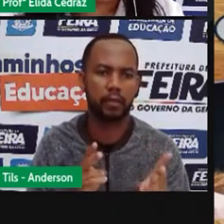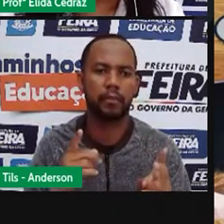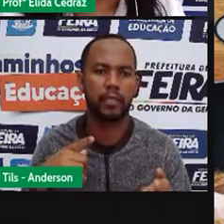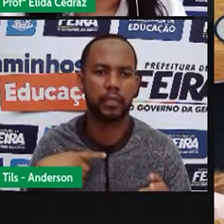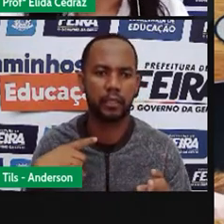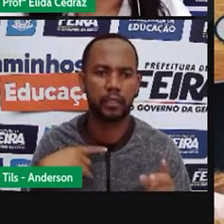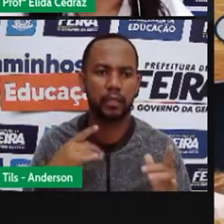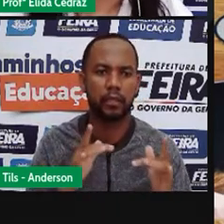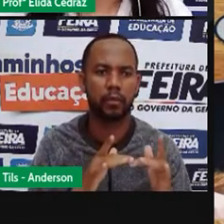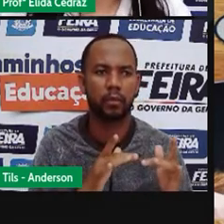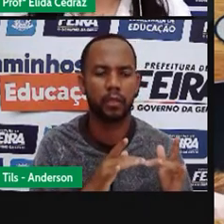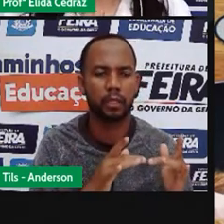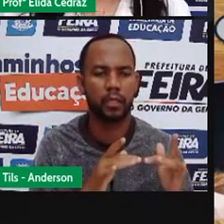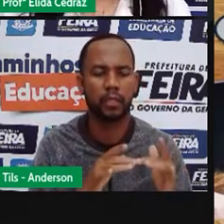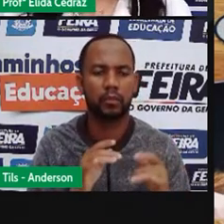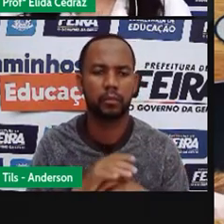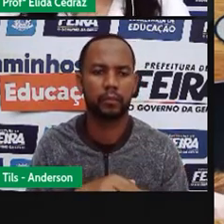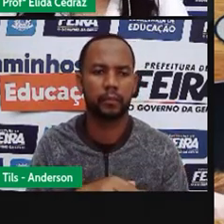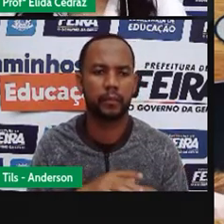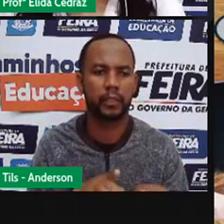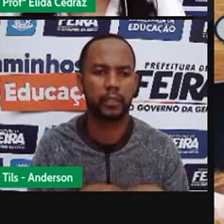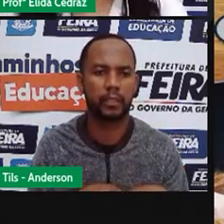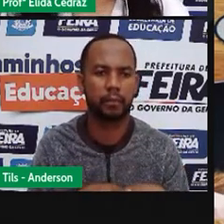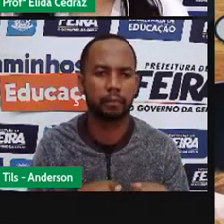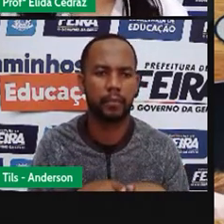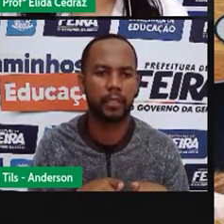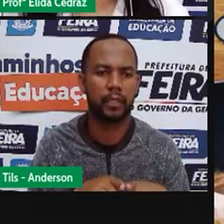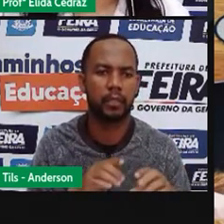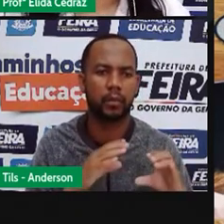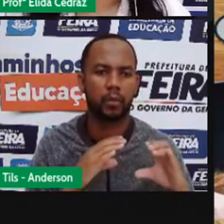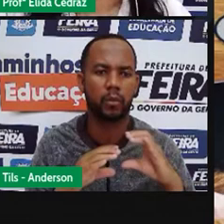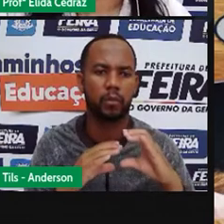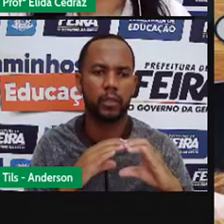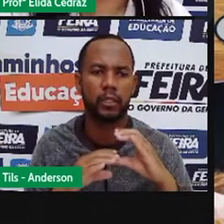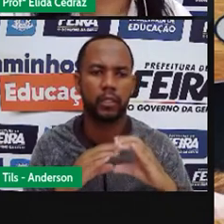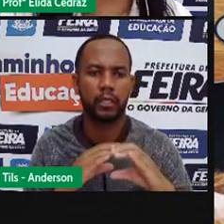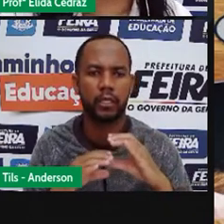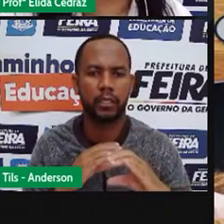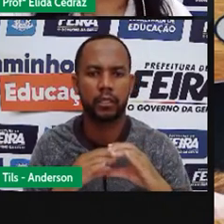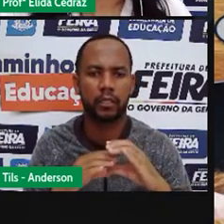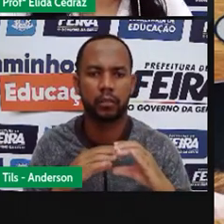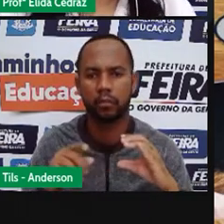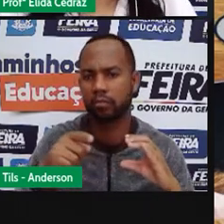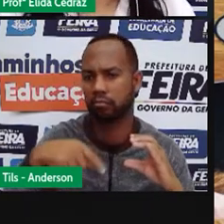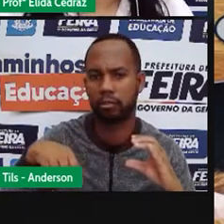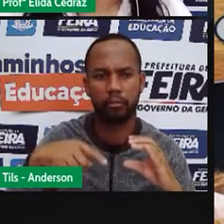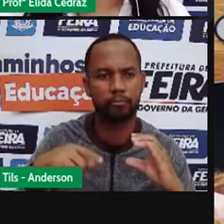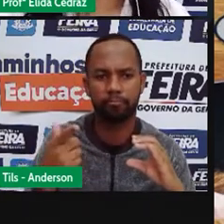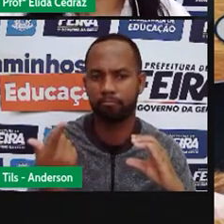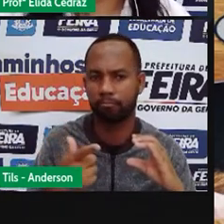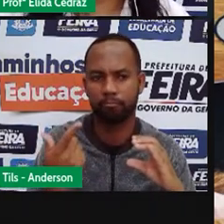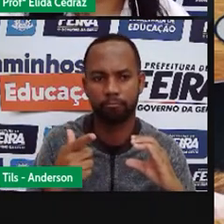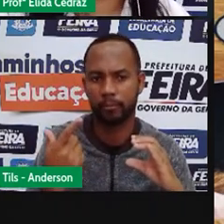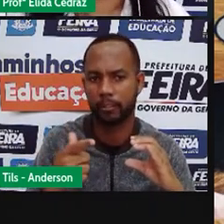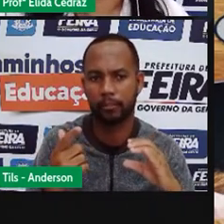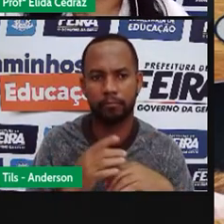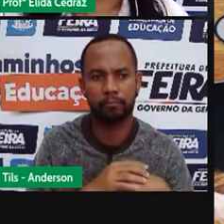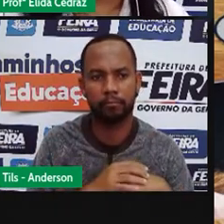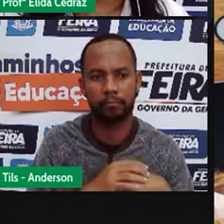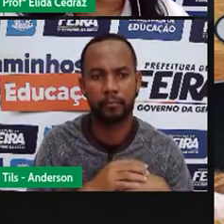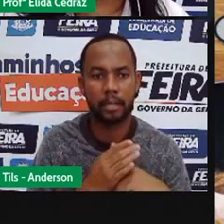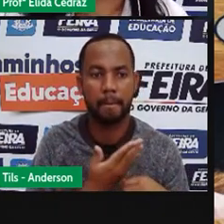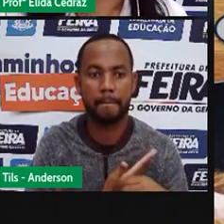Através dos meios de comunicação, nós mantemos as relações